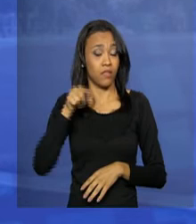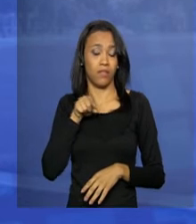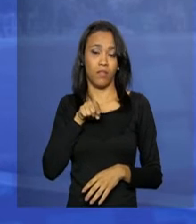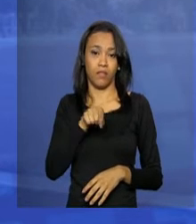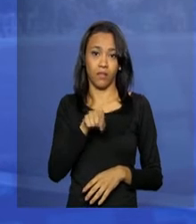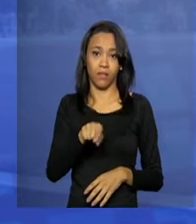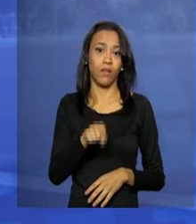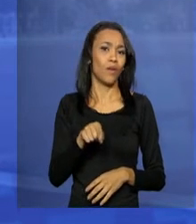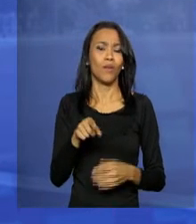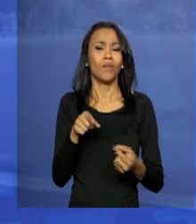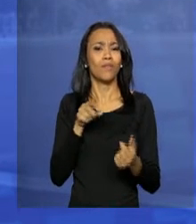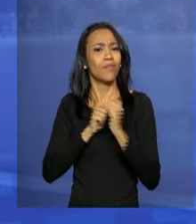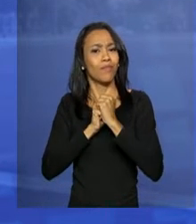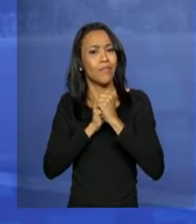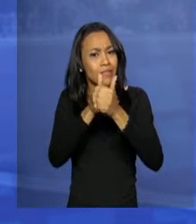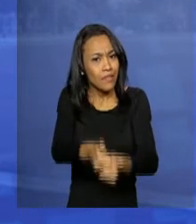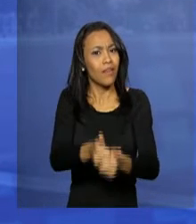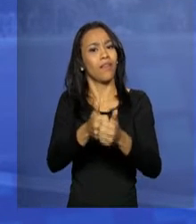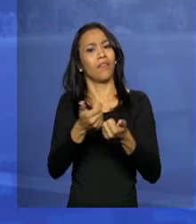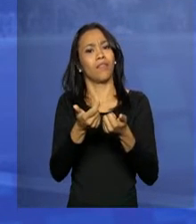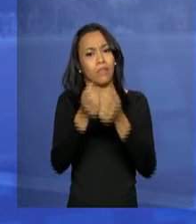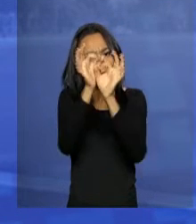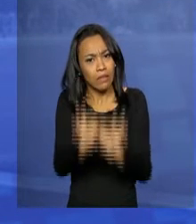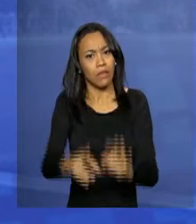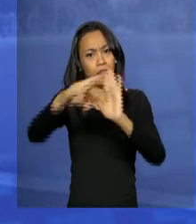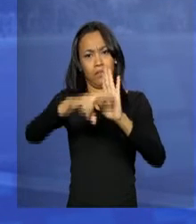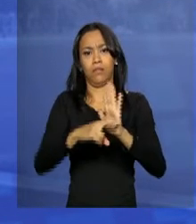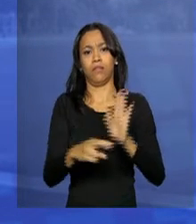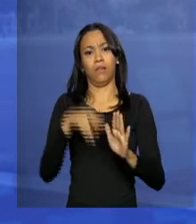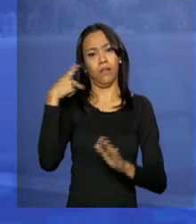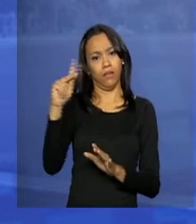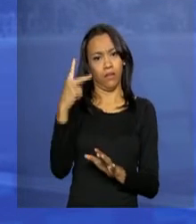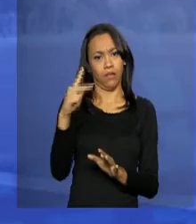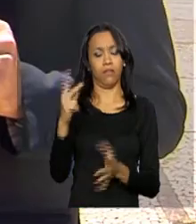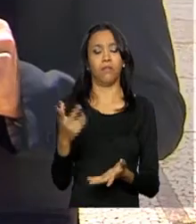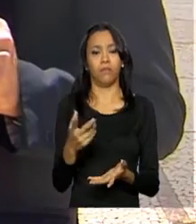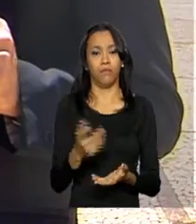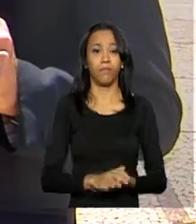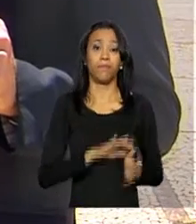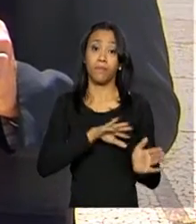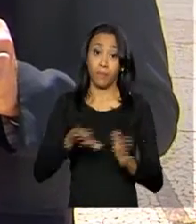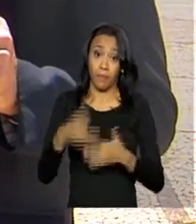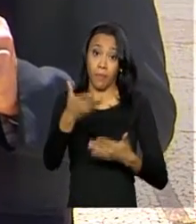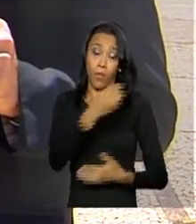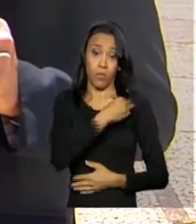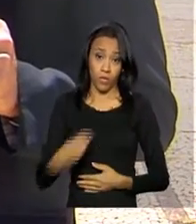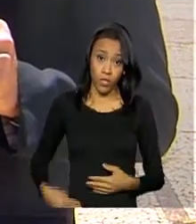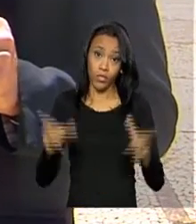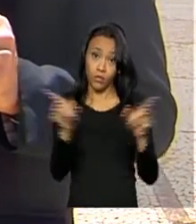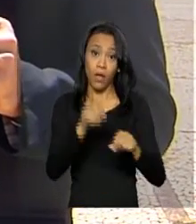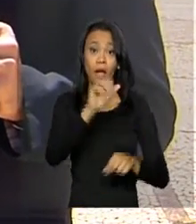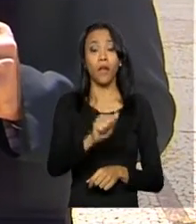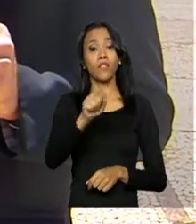adequada àquilo que é a linha jurisprudencial seguida pela nossa Suprema Corte. O ministro da Advocacia-Geral da